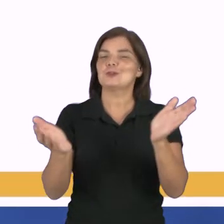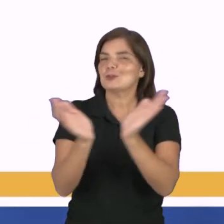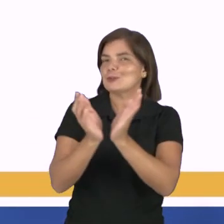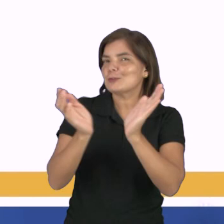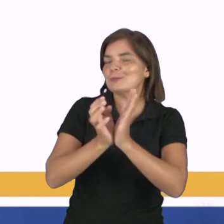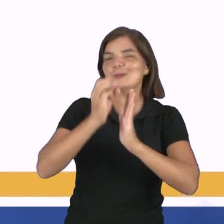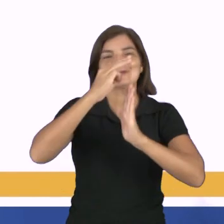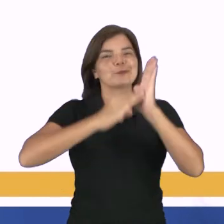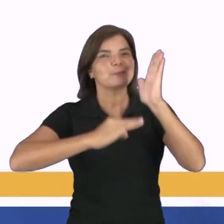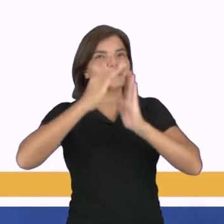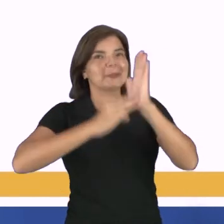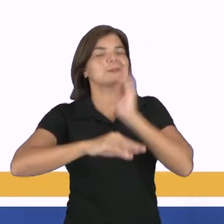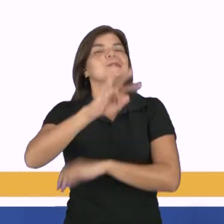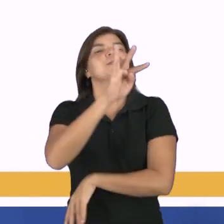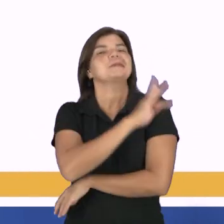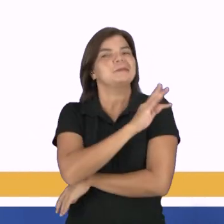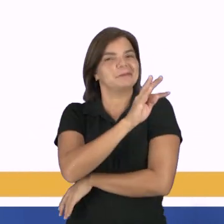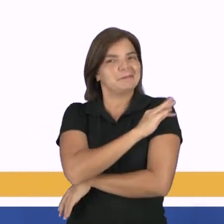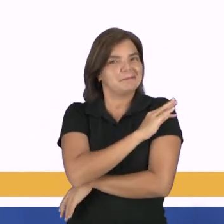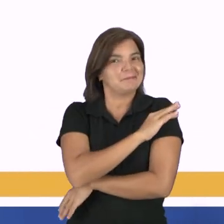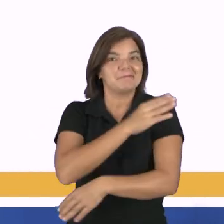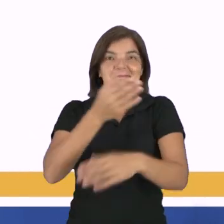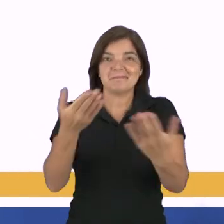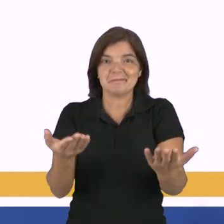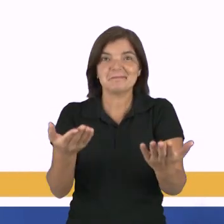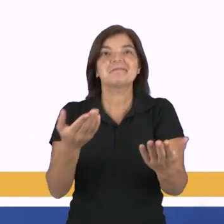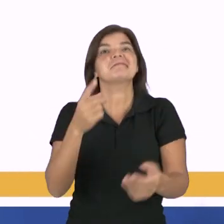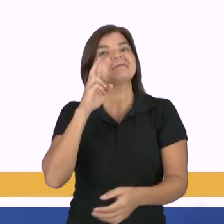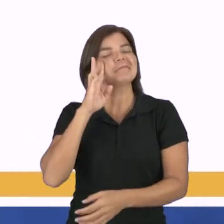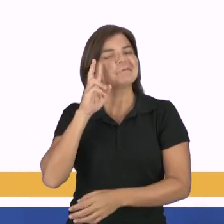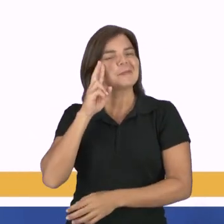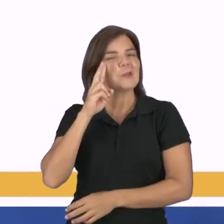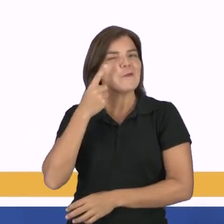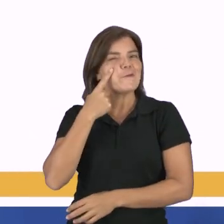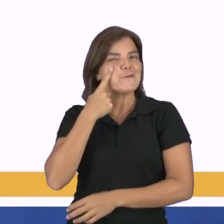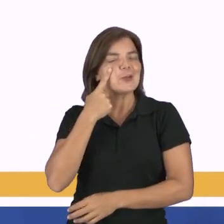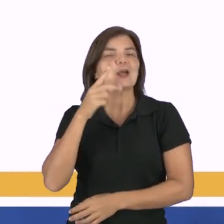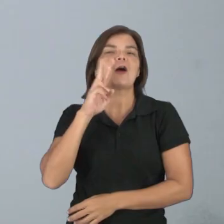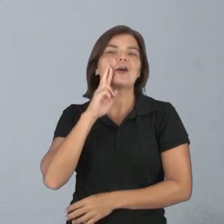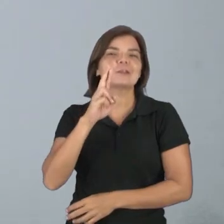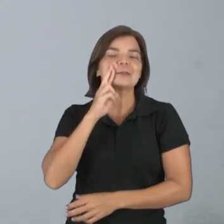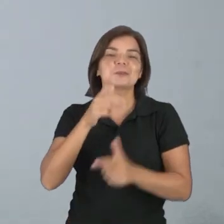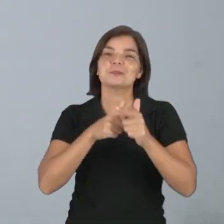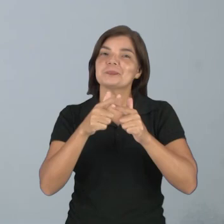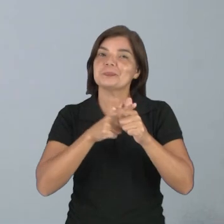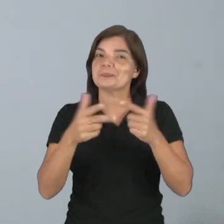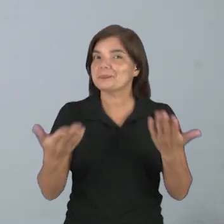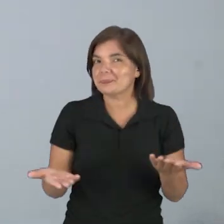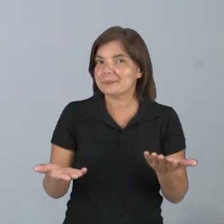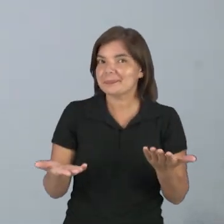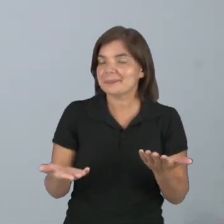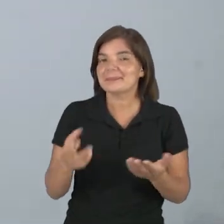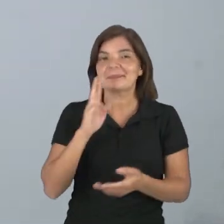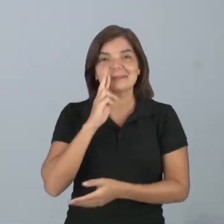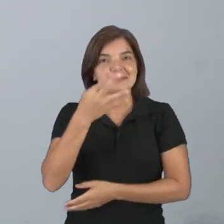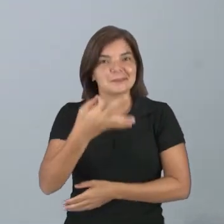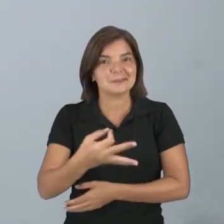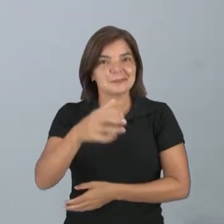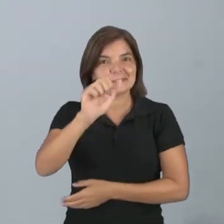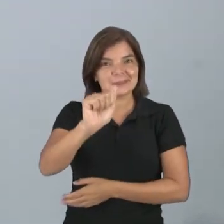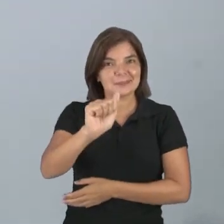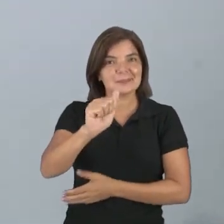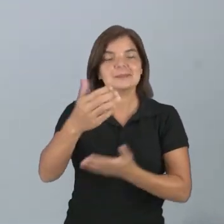conjunto de instrumentos, métodos e técnicas que visam a resolução de problemas. Portanto, é a letra A.